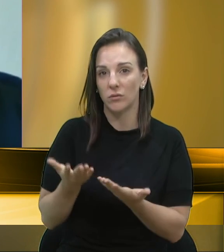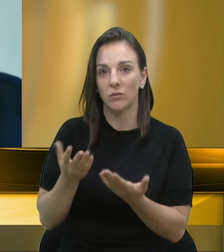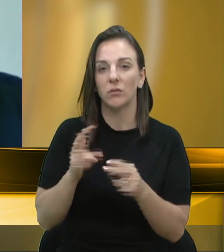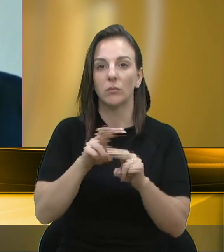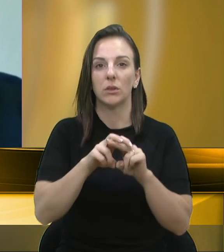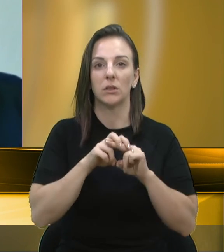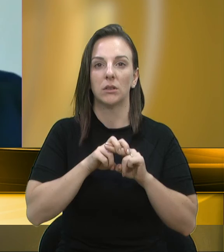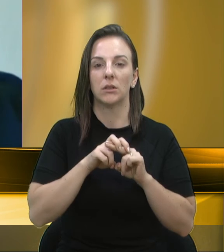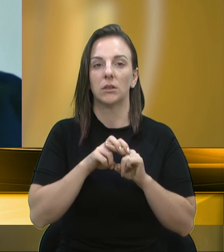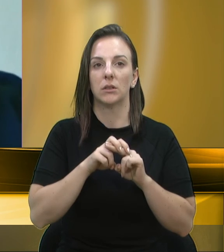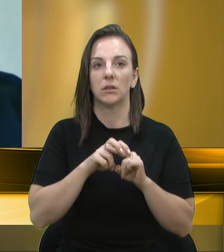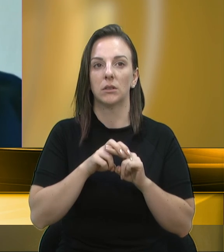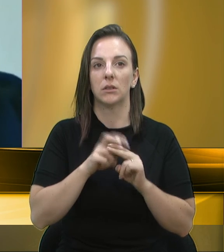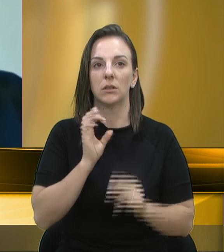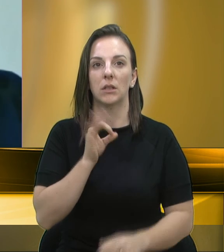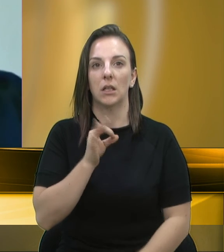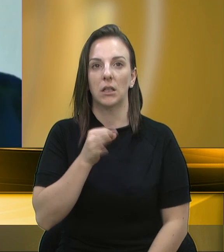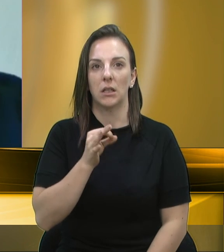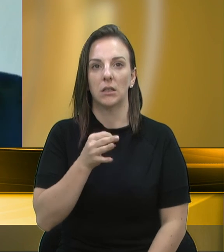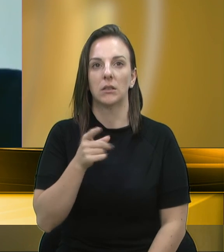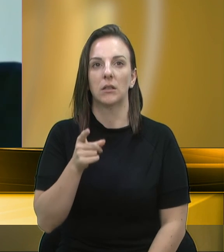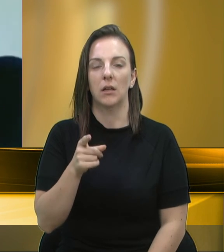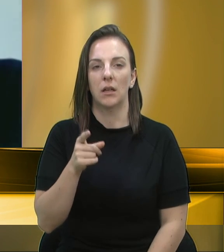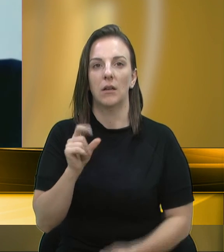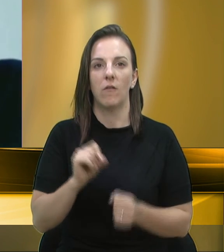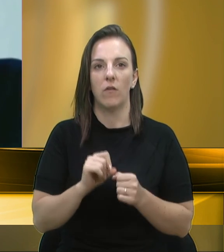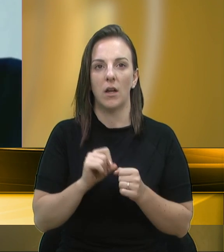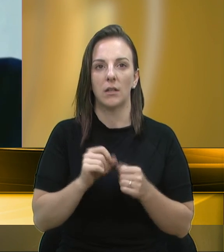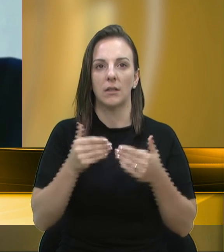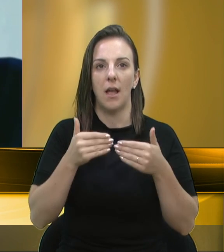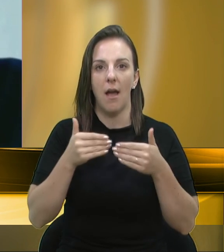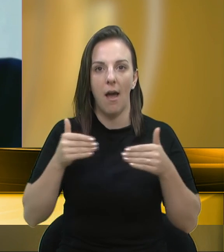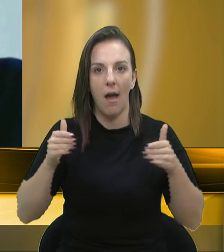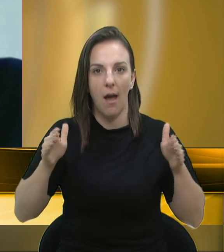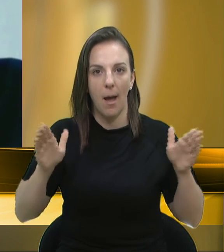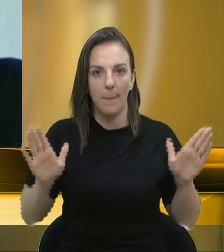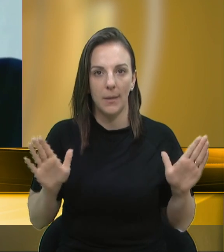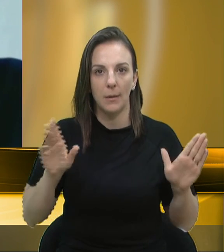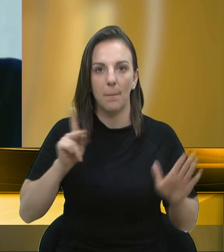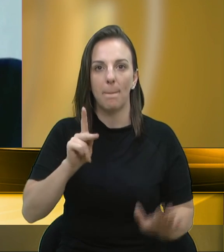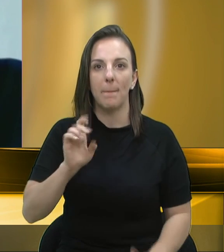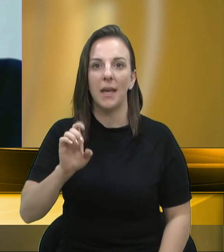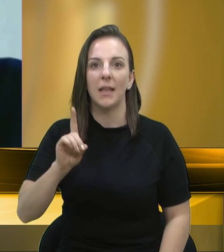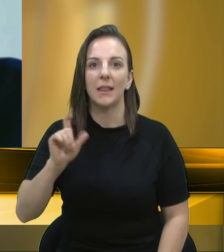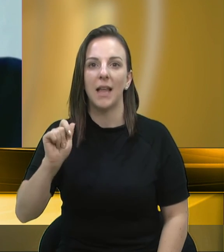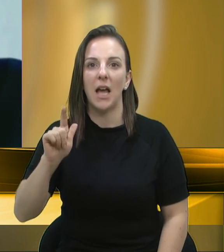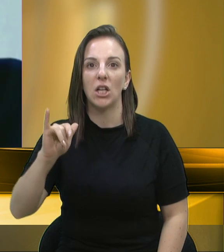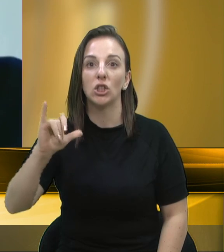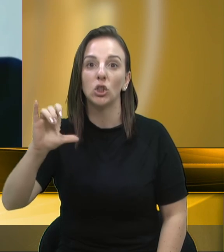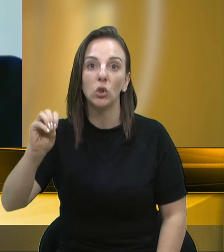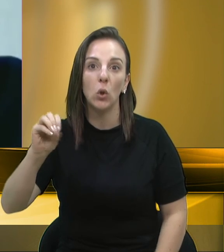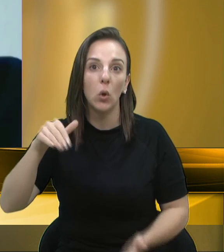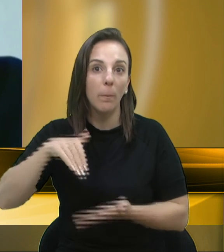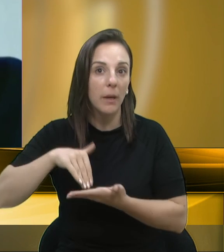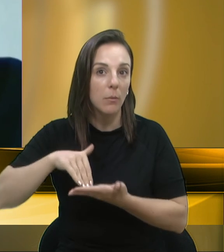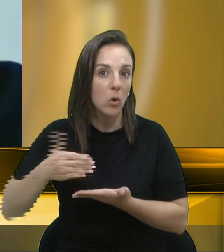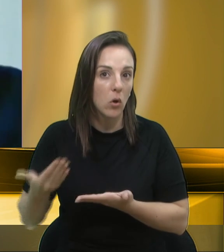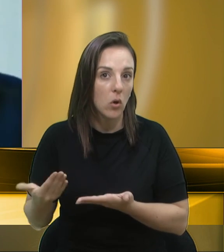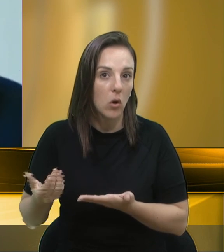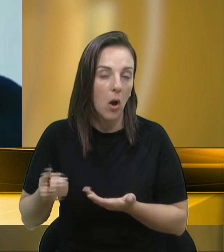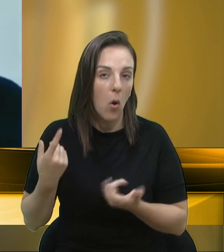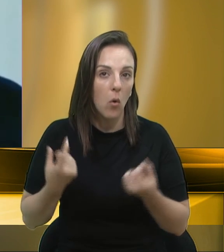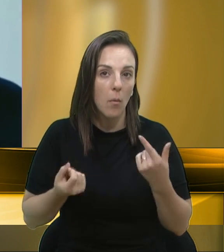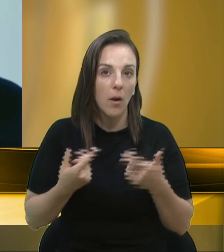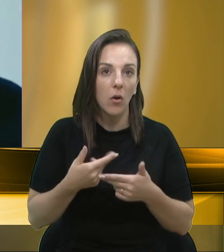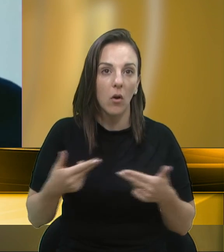disso que, então ele que faça isso. Eu já pedi. Que abra as cancelas do pedágio, pelo menos isso. Então, abra mão de alguma coisa,